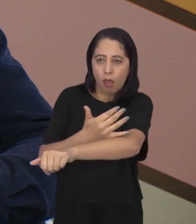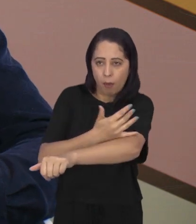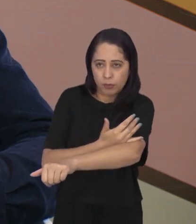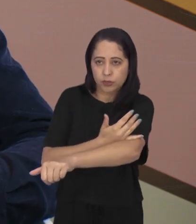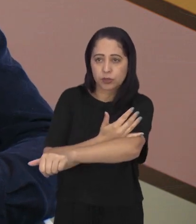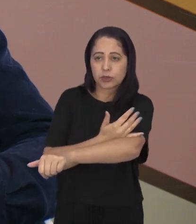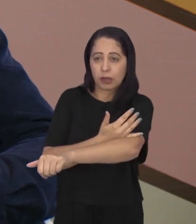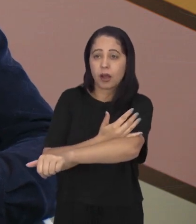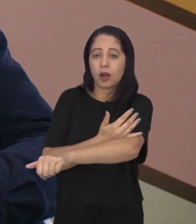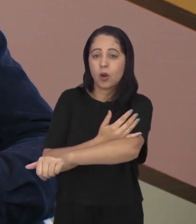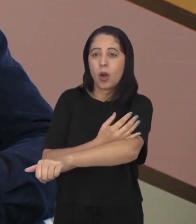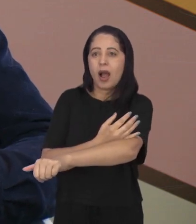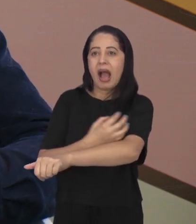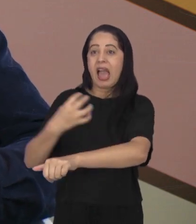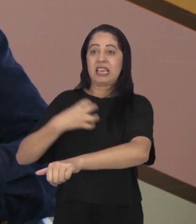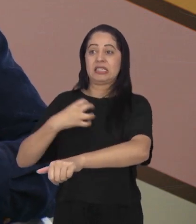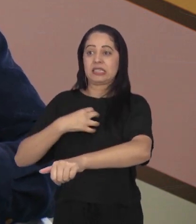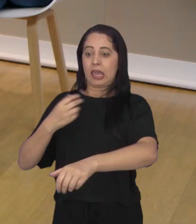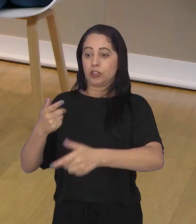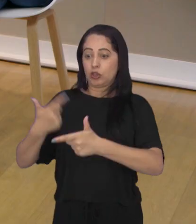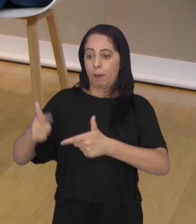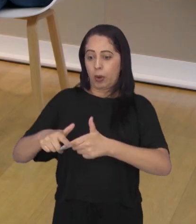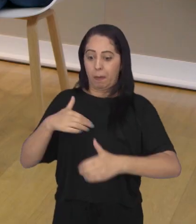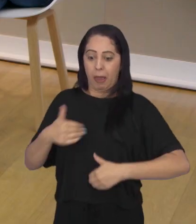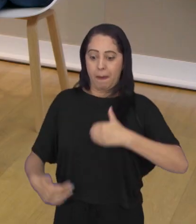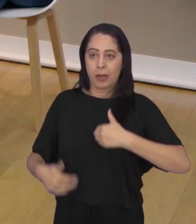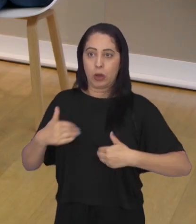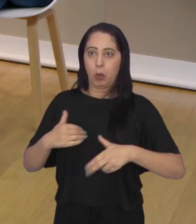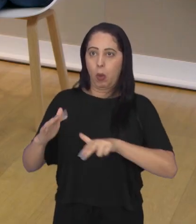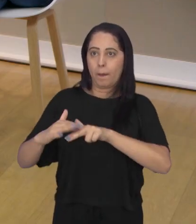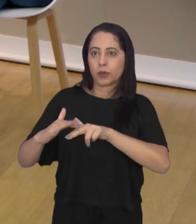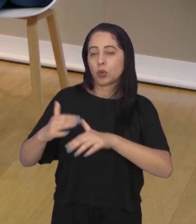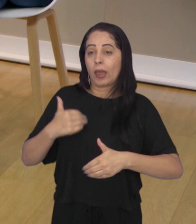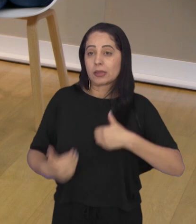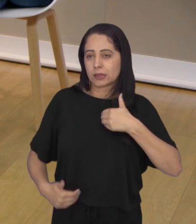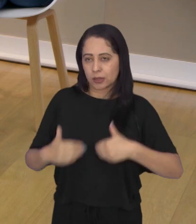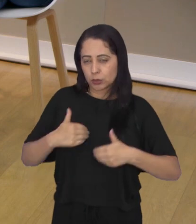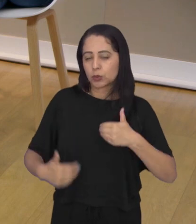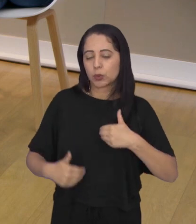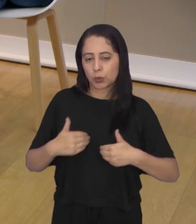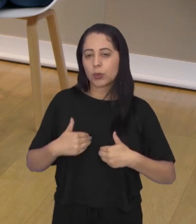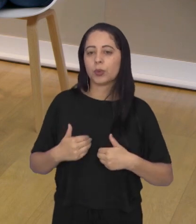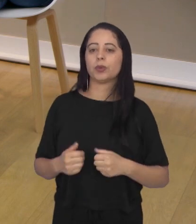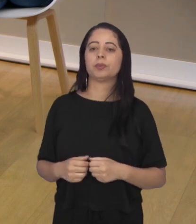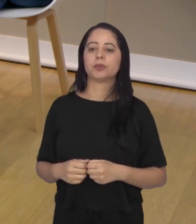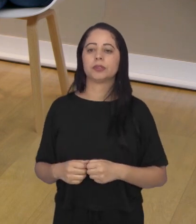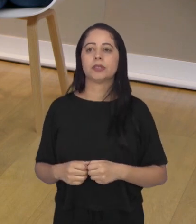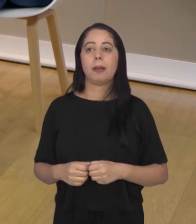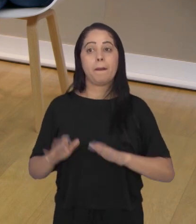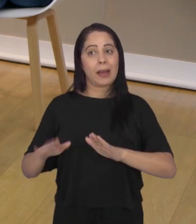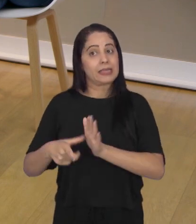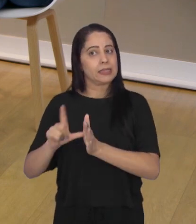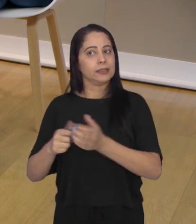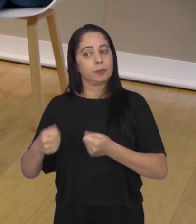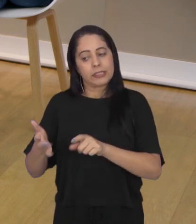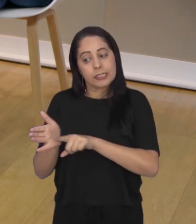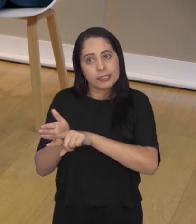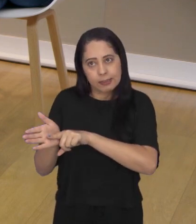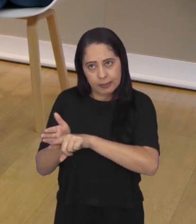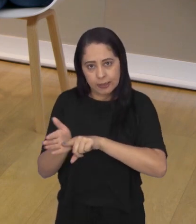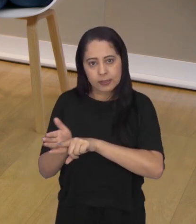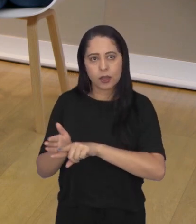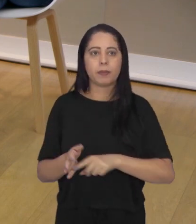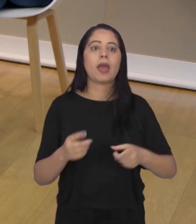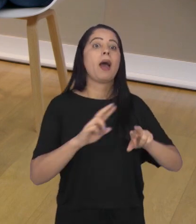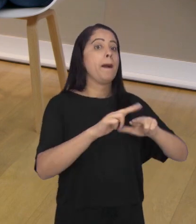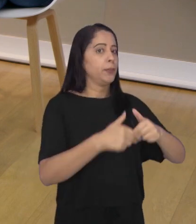neurológica, clínica e se descarta que não existe nenhuma associação daquilo que acomete a pessoa com fatores físicos. Olha